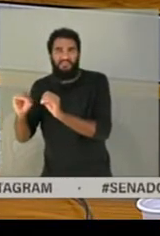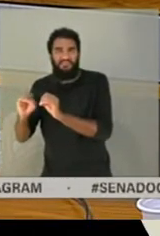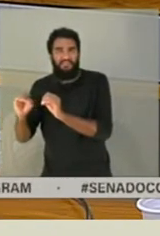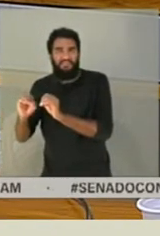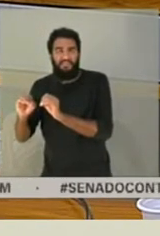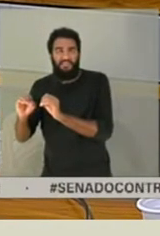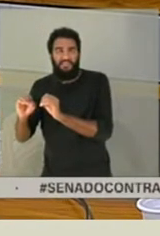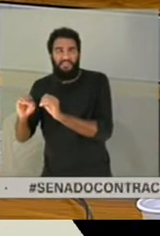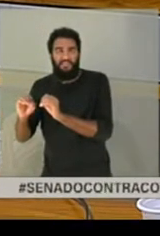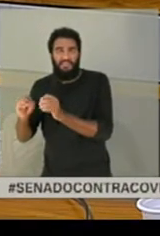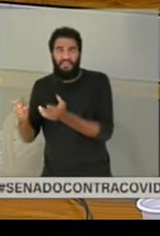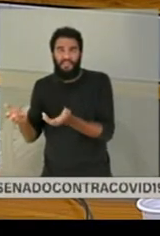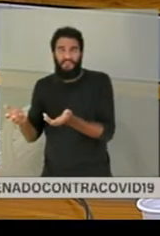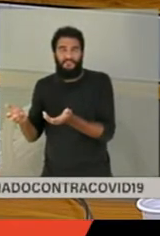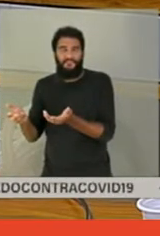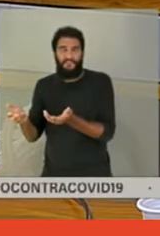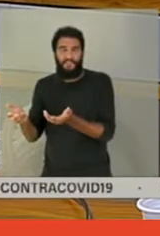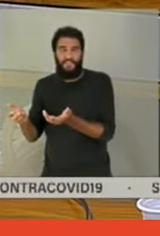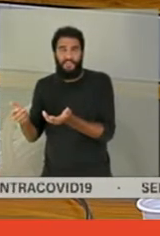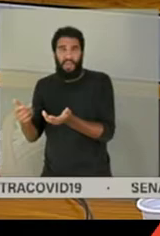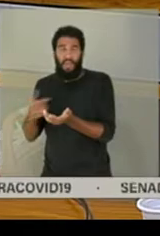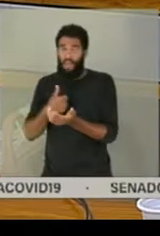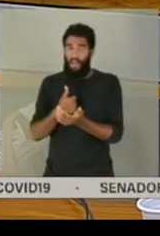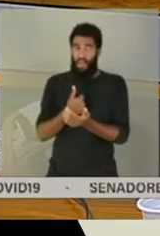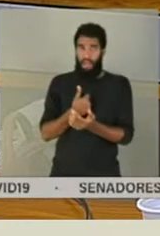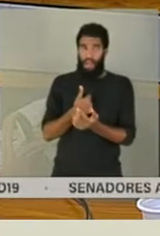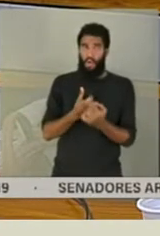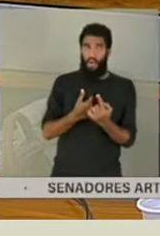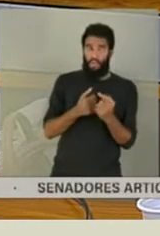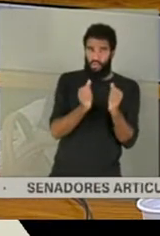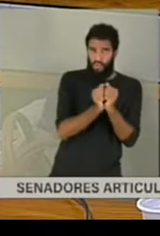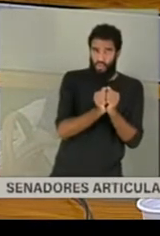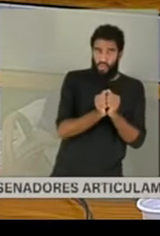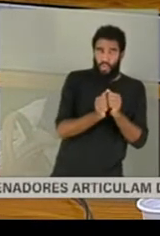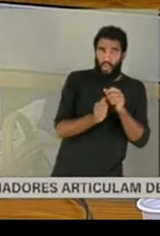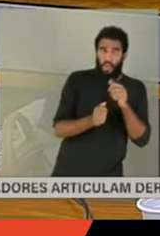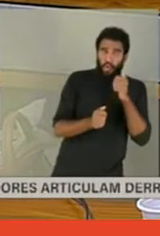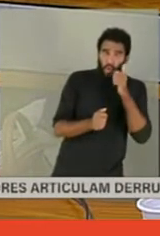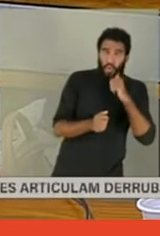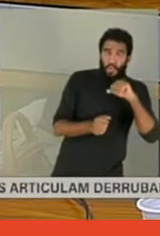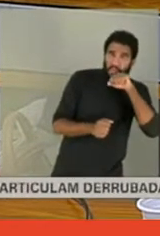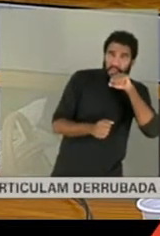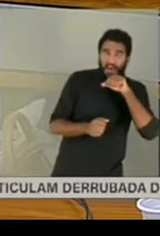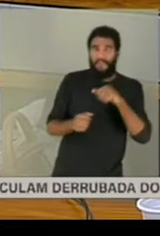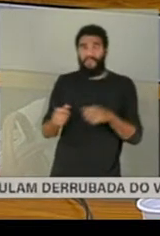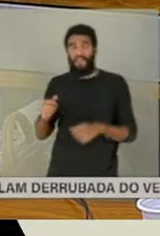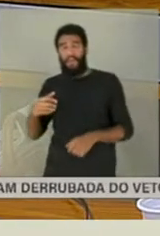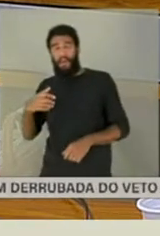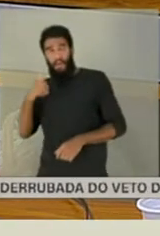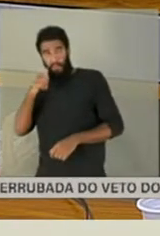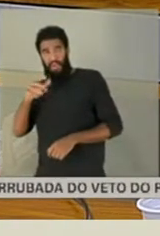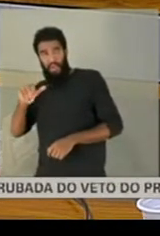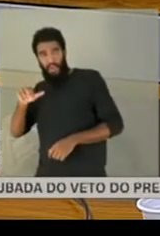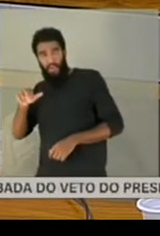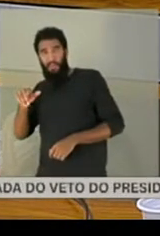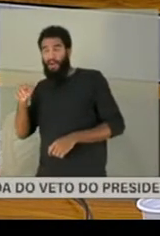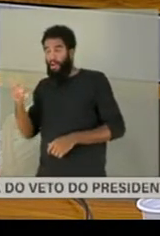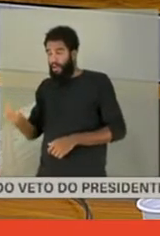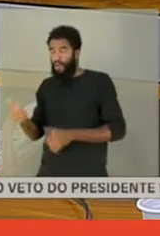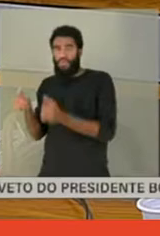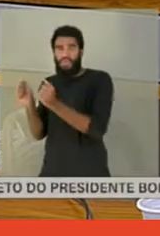Ele acabou... Eu fiquei com a minha mãe no hospital e a minha irmã providenciou todos os procedimentos para o